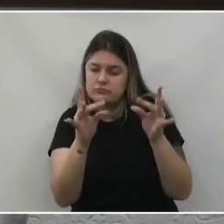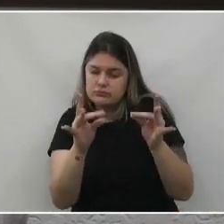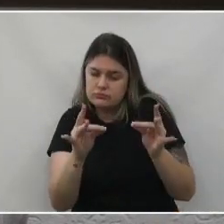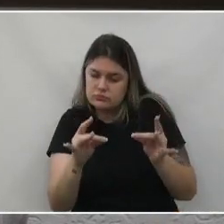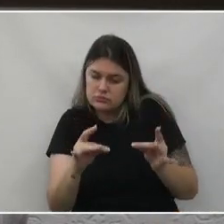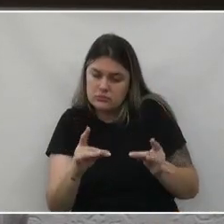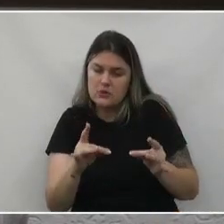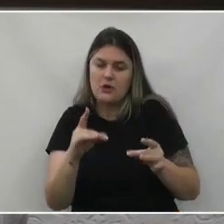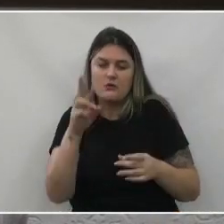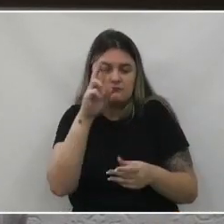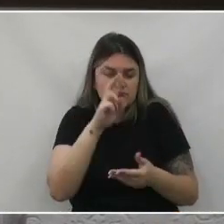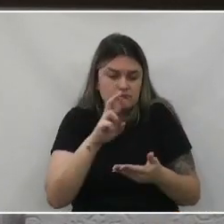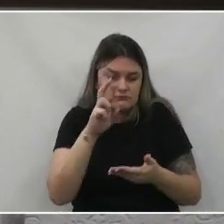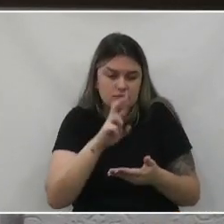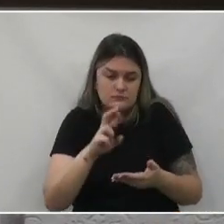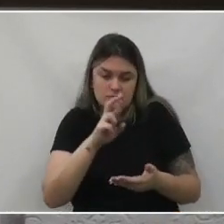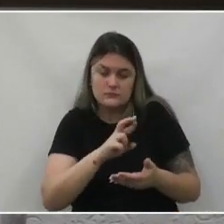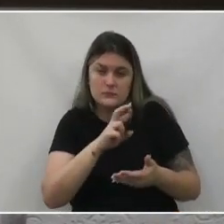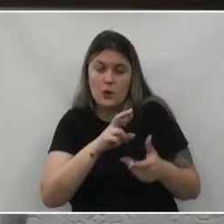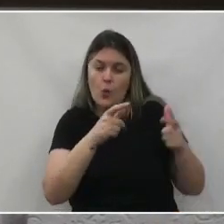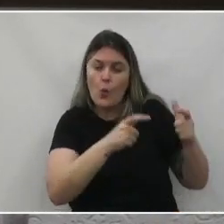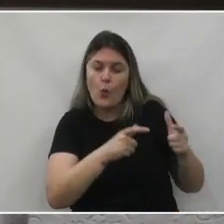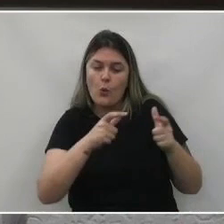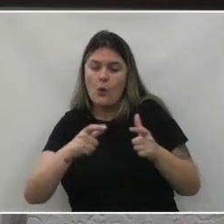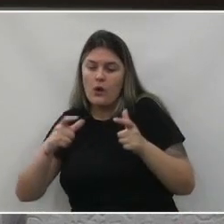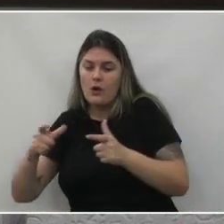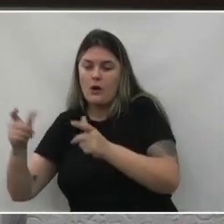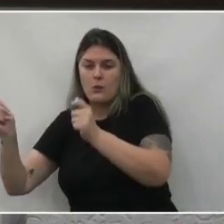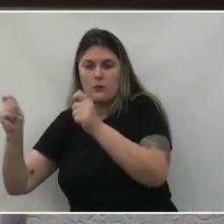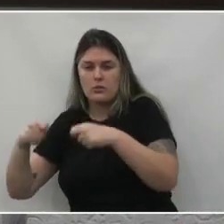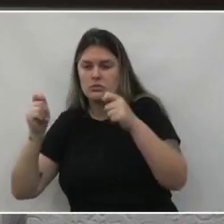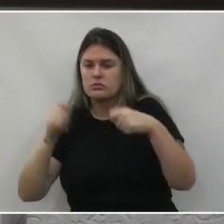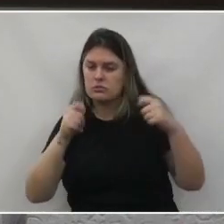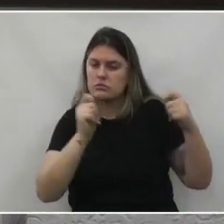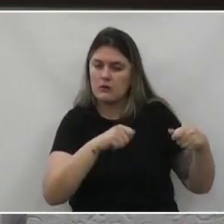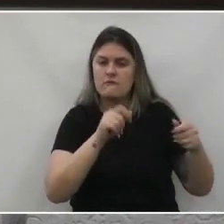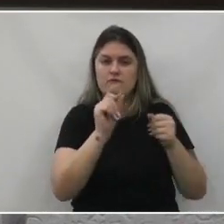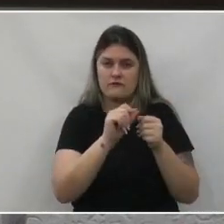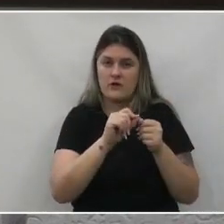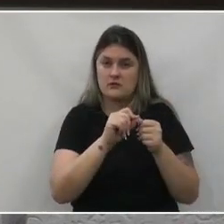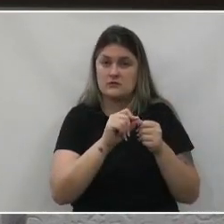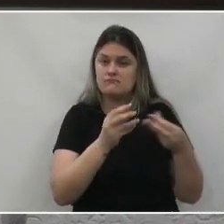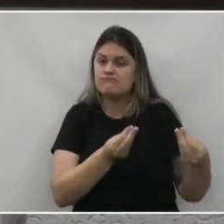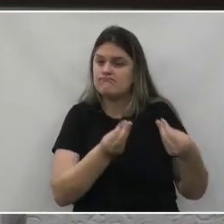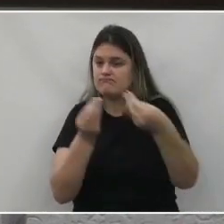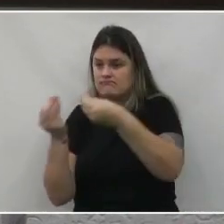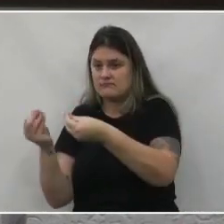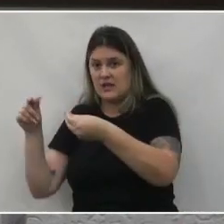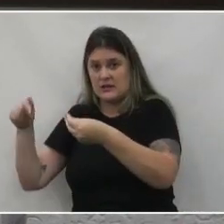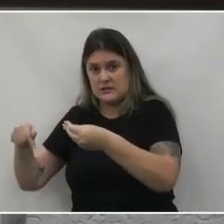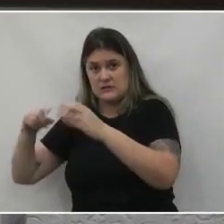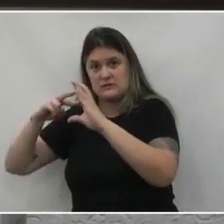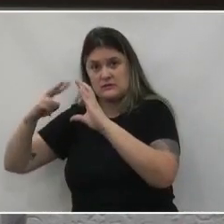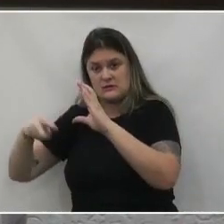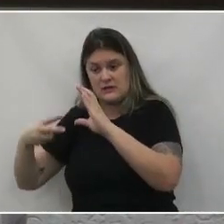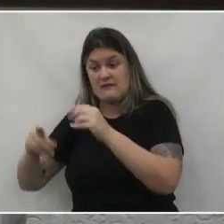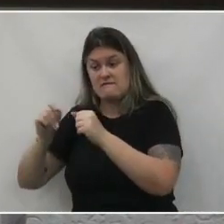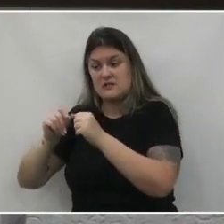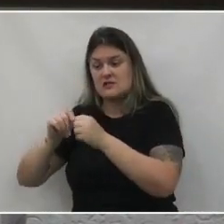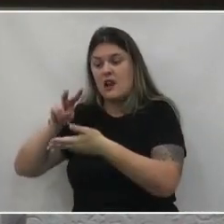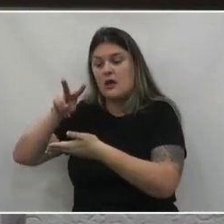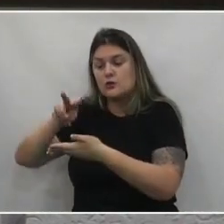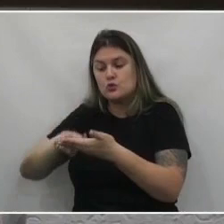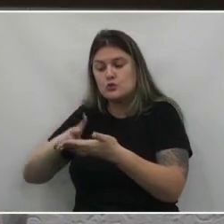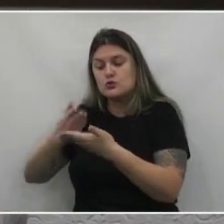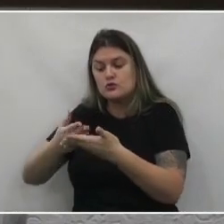e julgadas pelos órgãos competentes tendo sido encaminhadas a câmara municipal para julgamento conforme estabelece a constituição